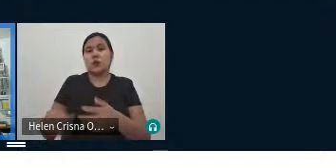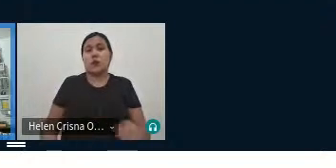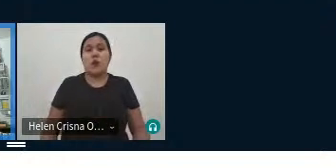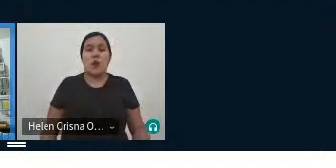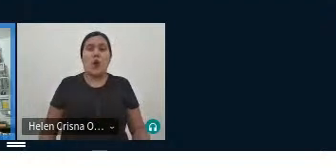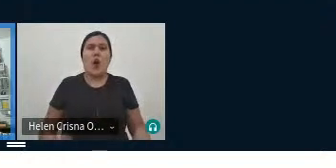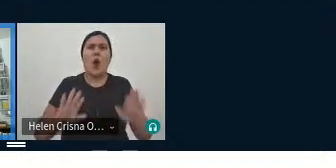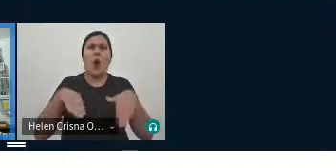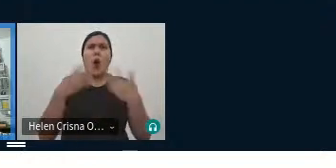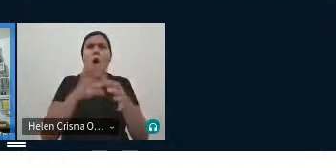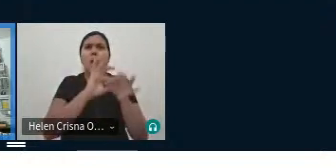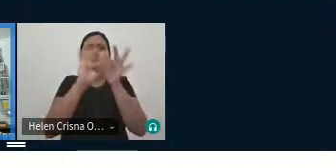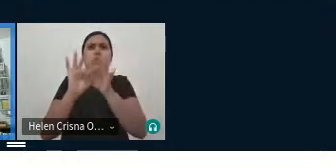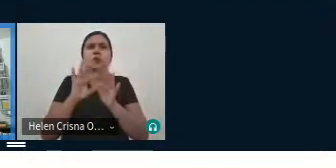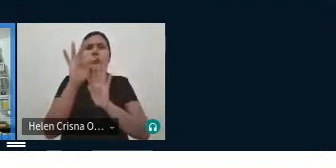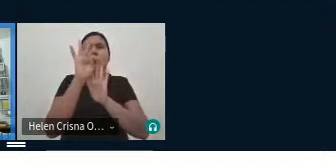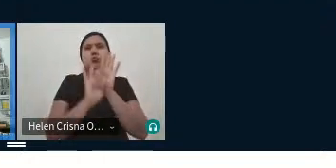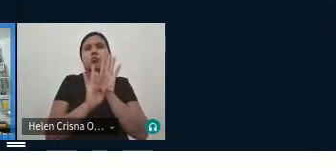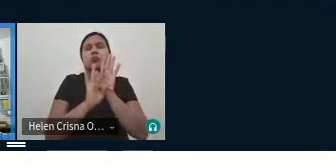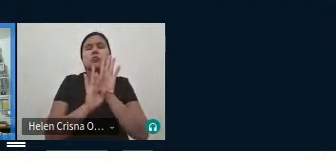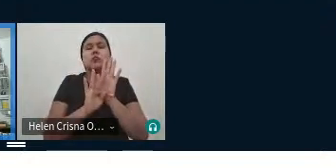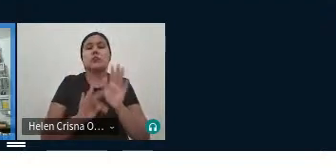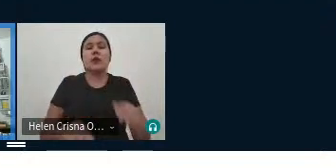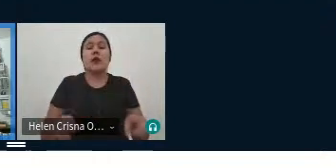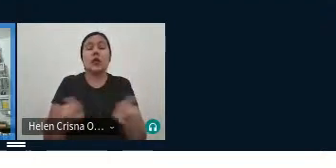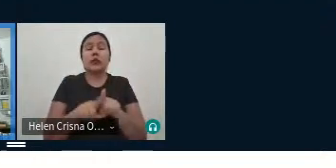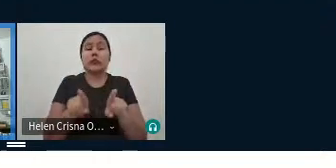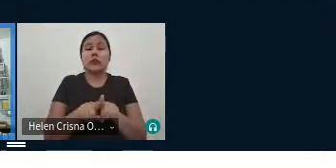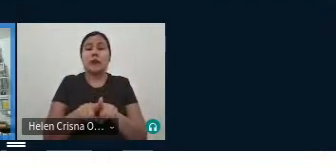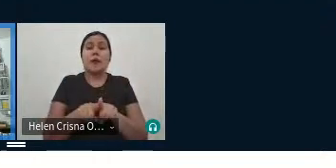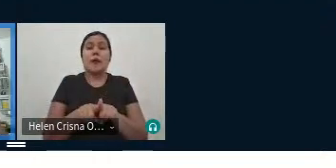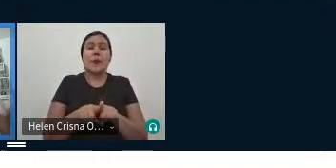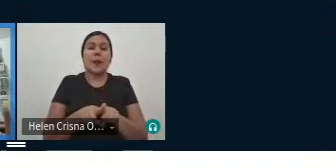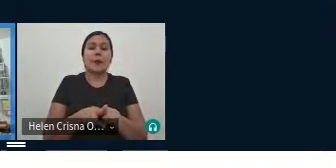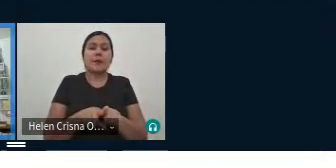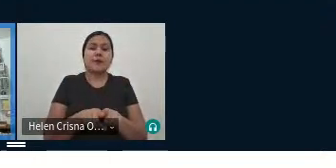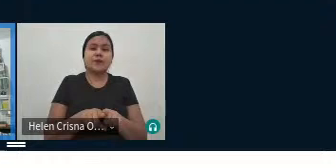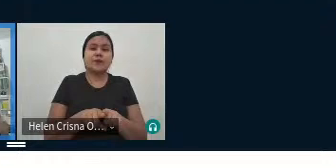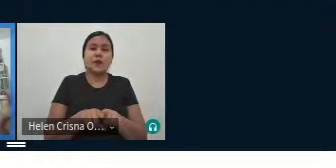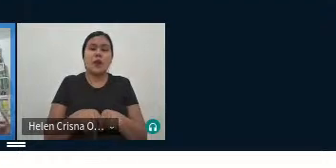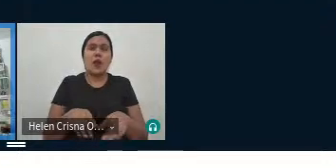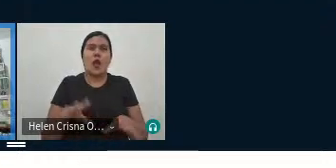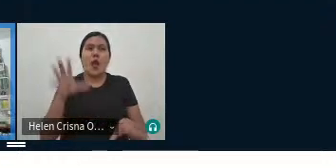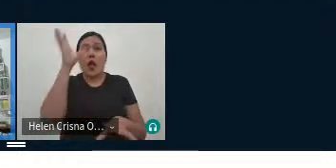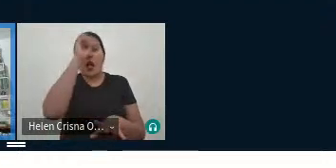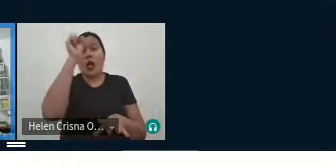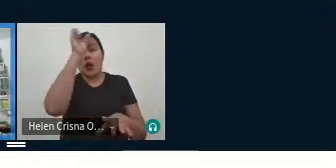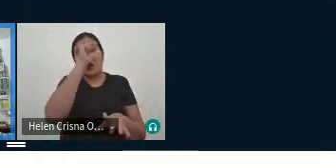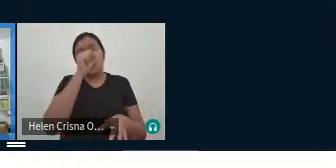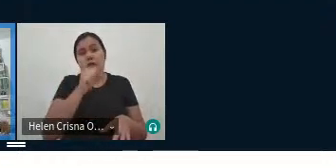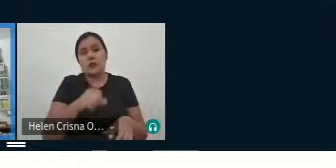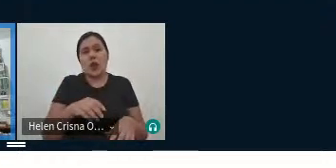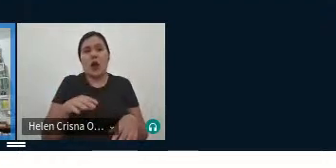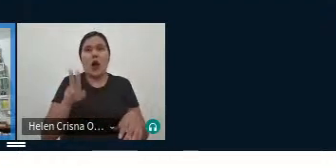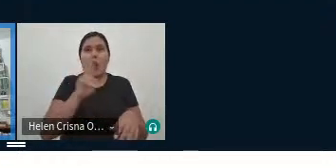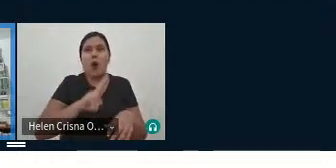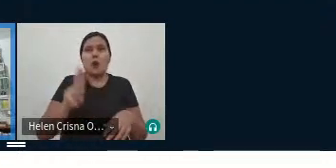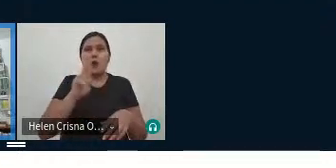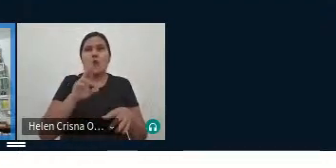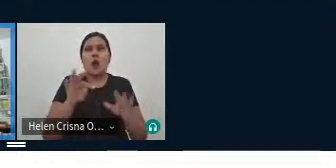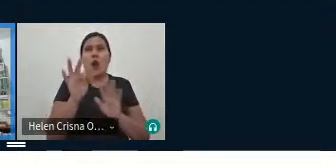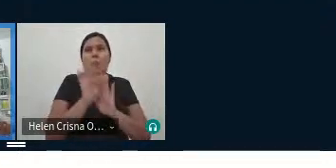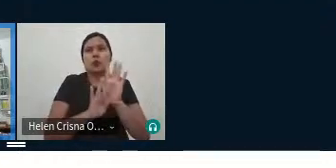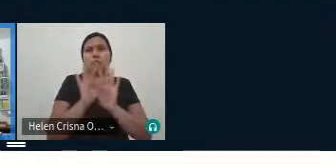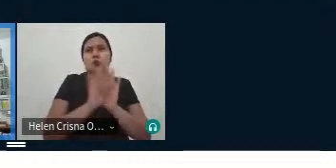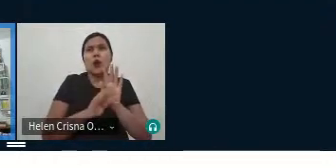contexto desse texto, né, e também, para que eu aprendesse, a manusear esse texto em